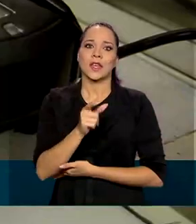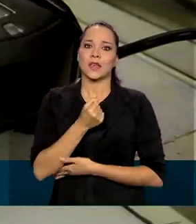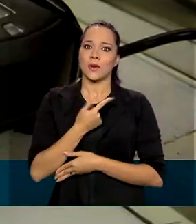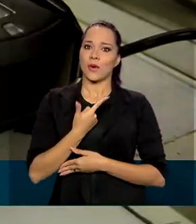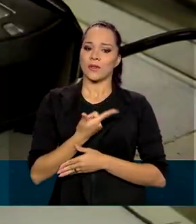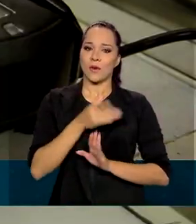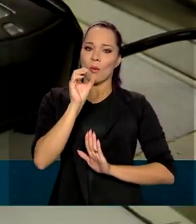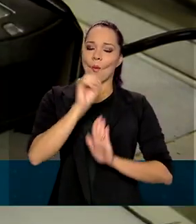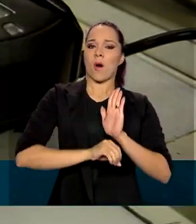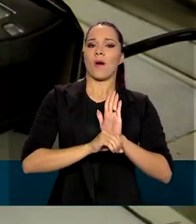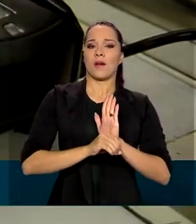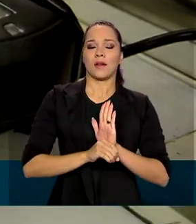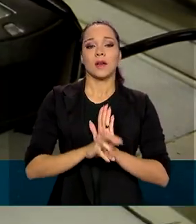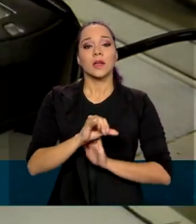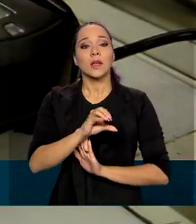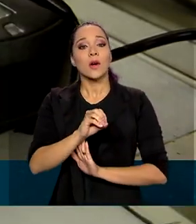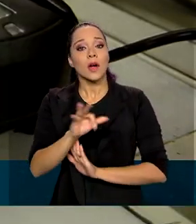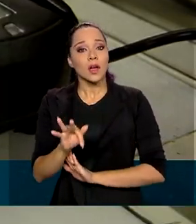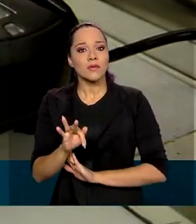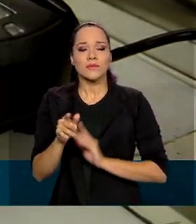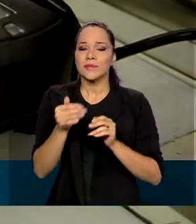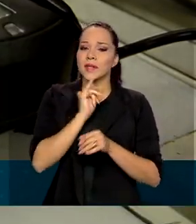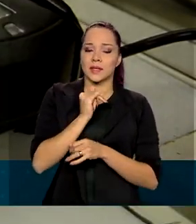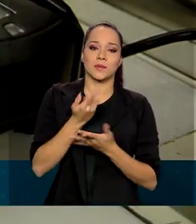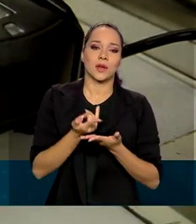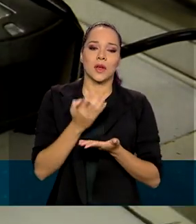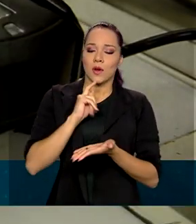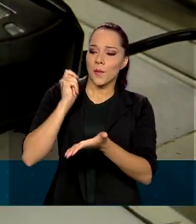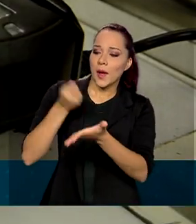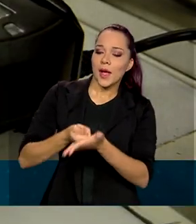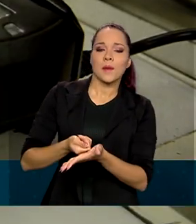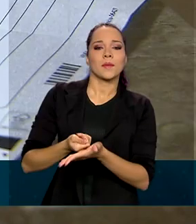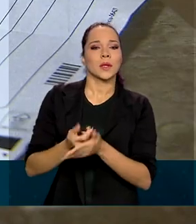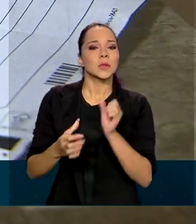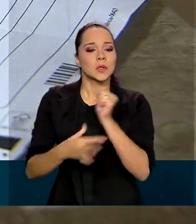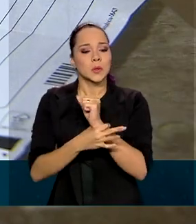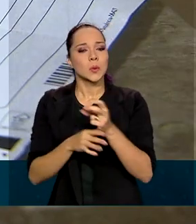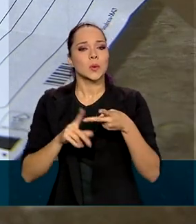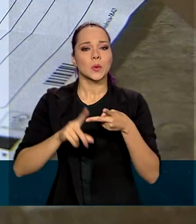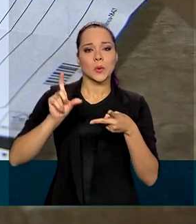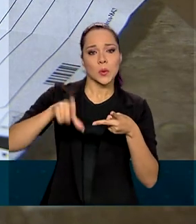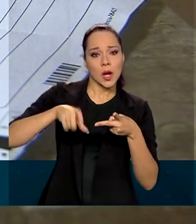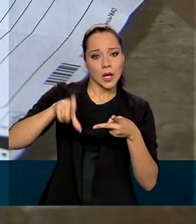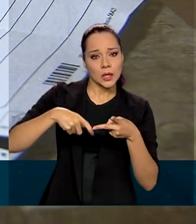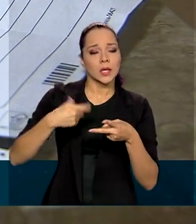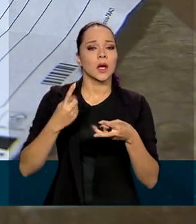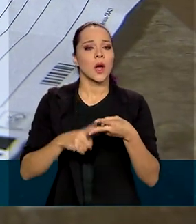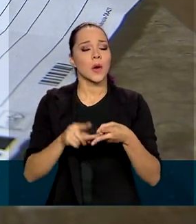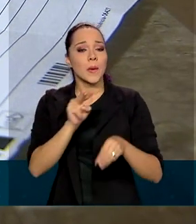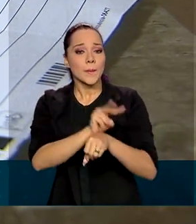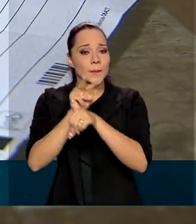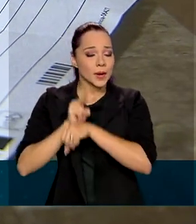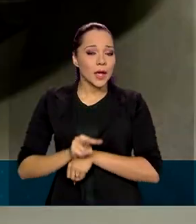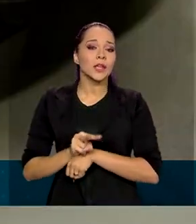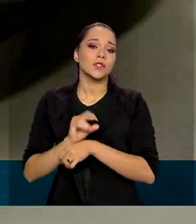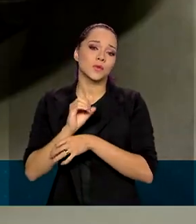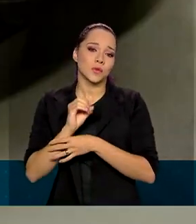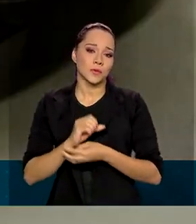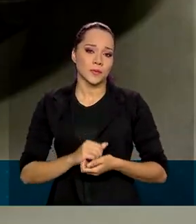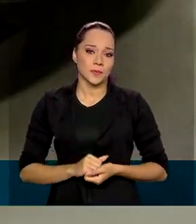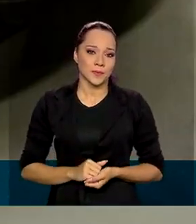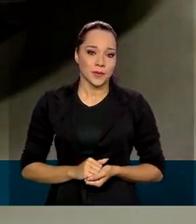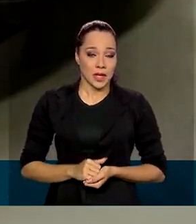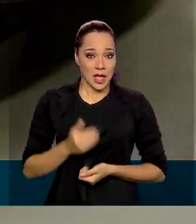zerada. O IOF é cobrado quando são feitas operações como pagamento de seguro, cartão de crédito, empréstimo e financiamento.